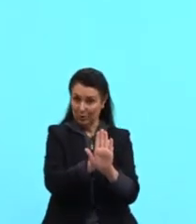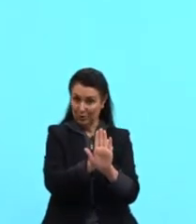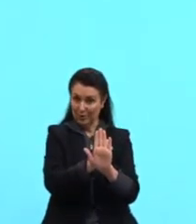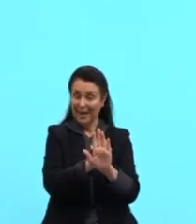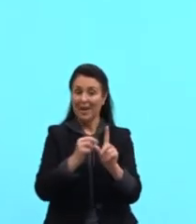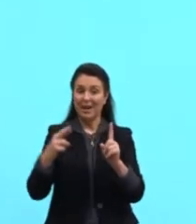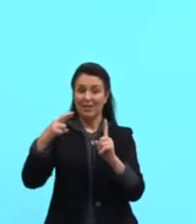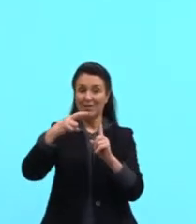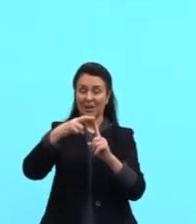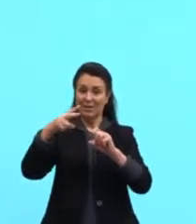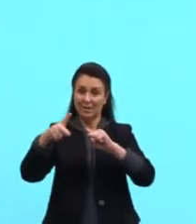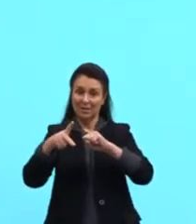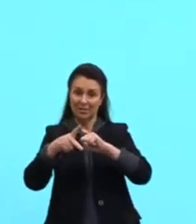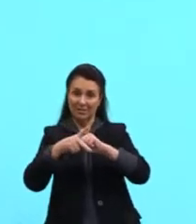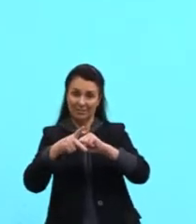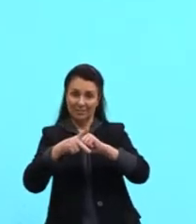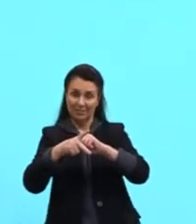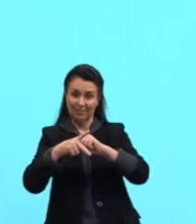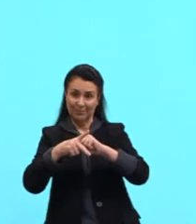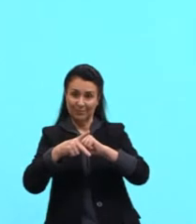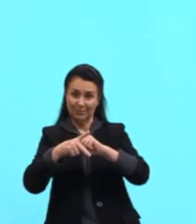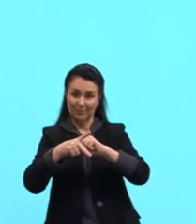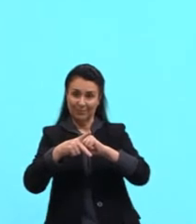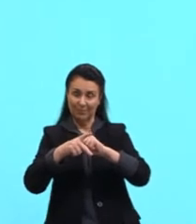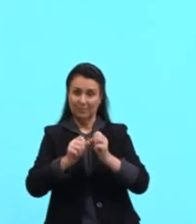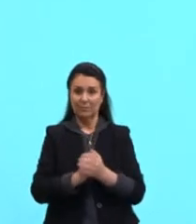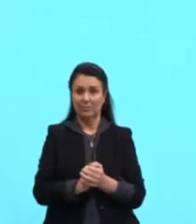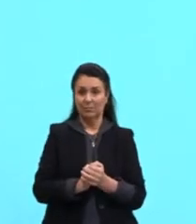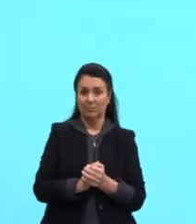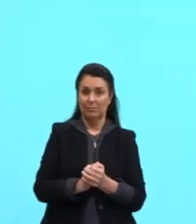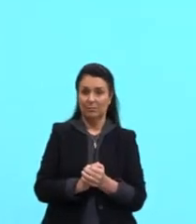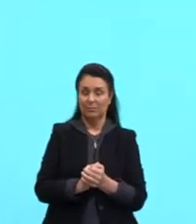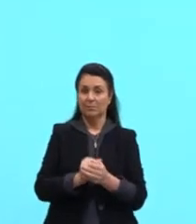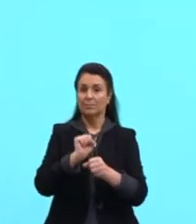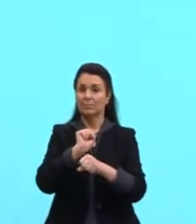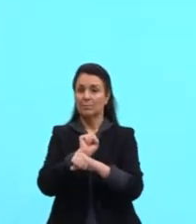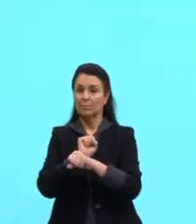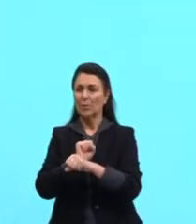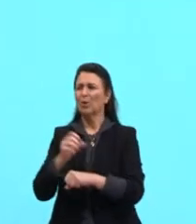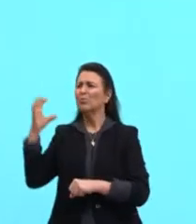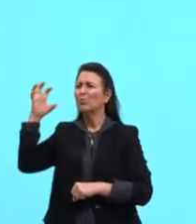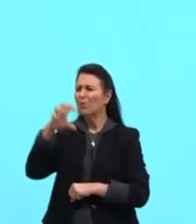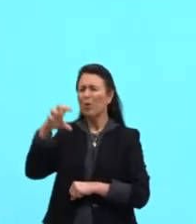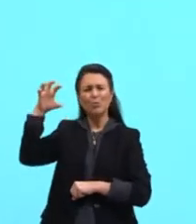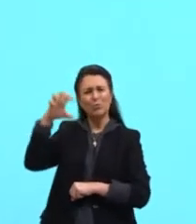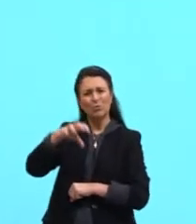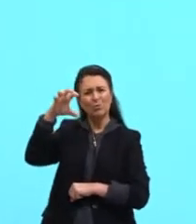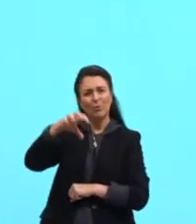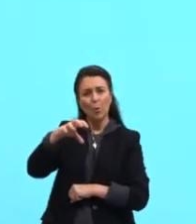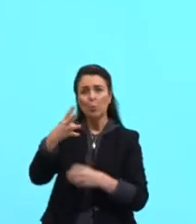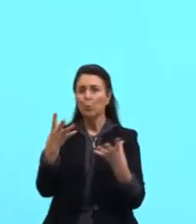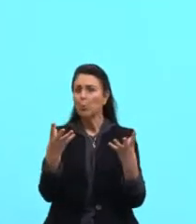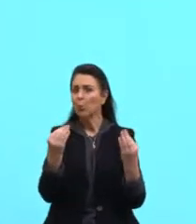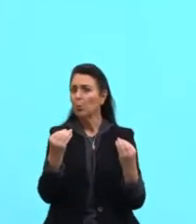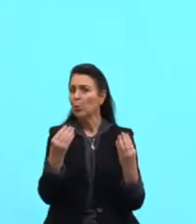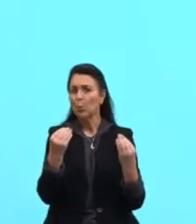né? It. It rained a lot last week. Choveu muito na última semana.